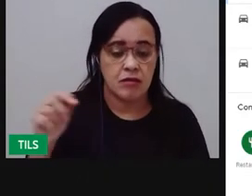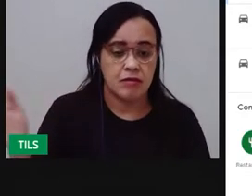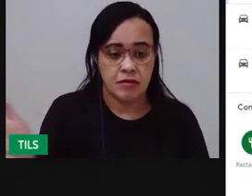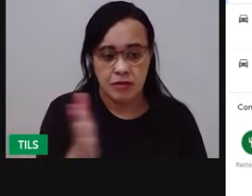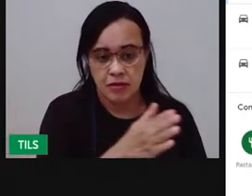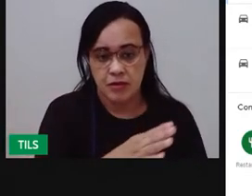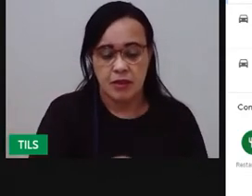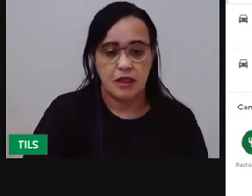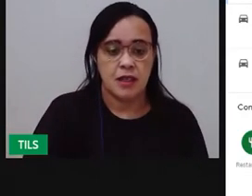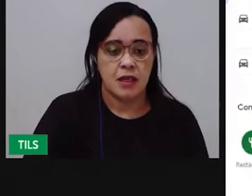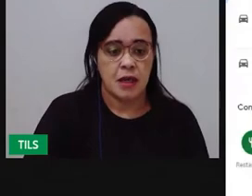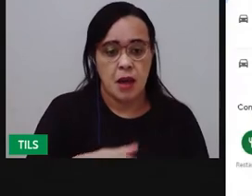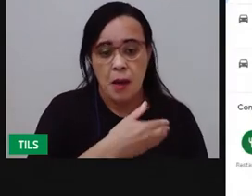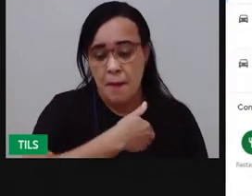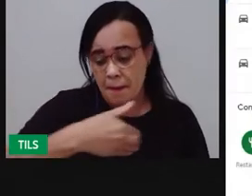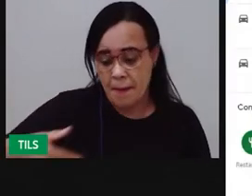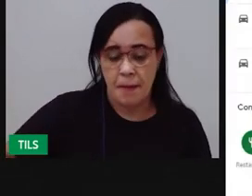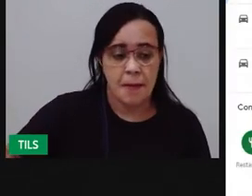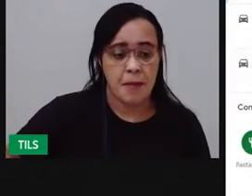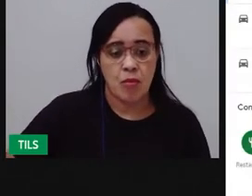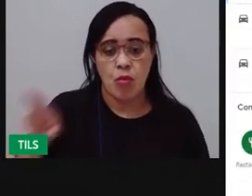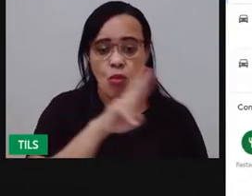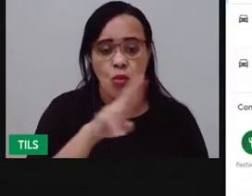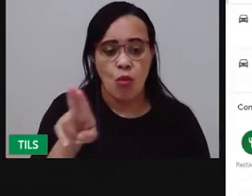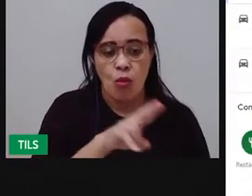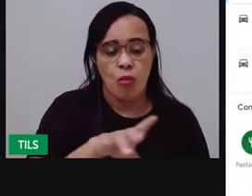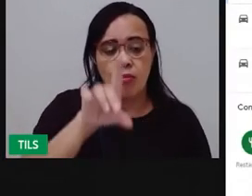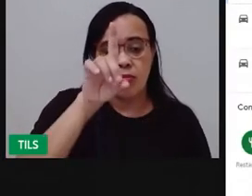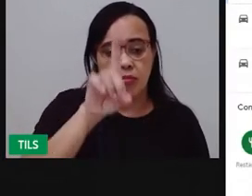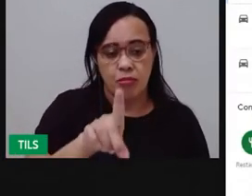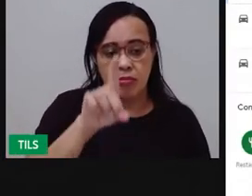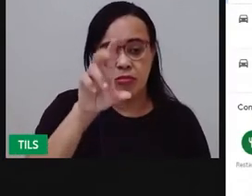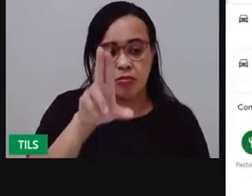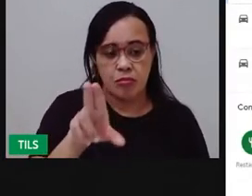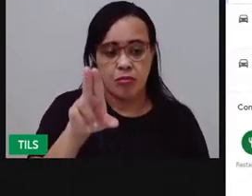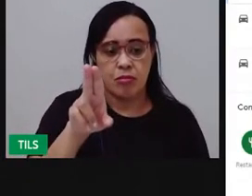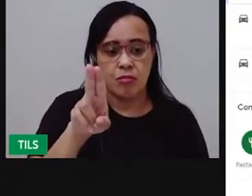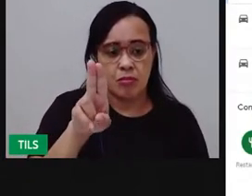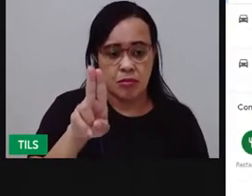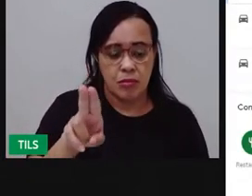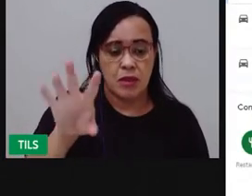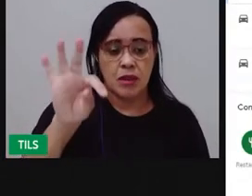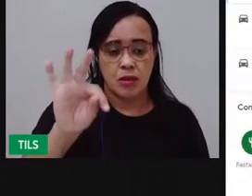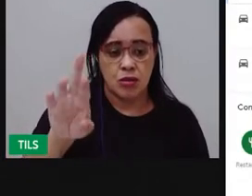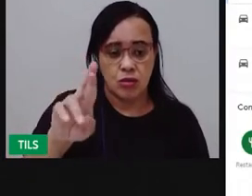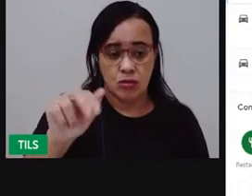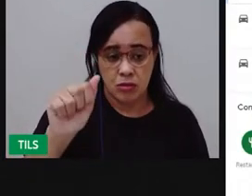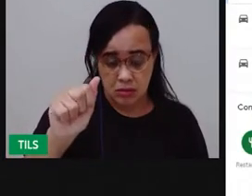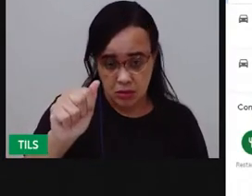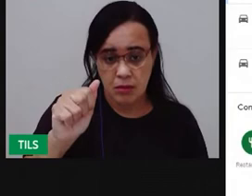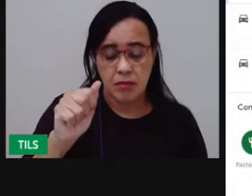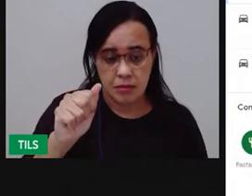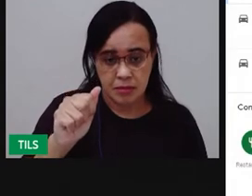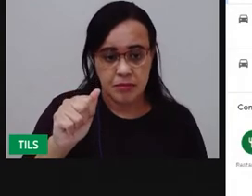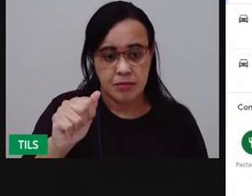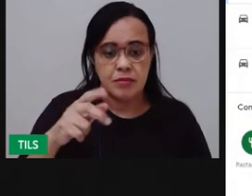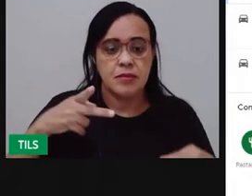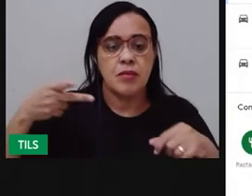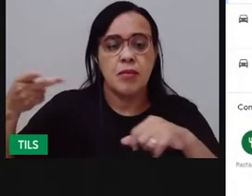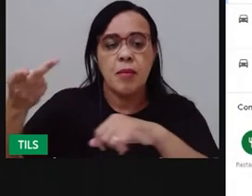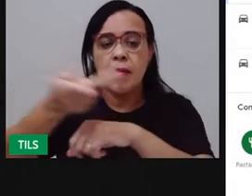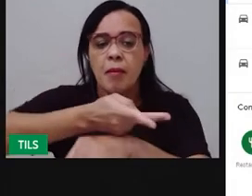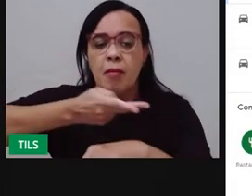Olha, vou procurar